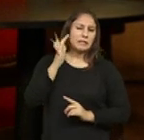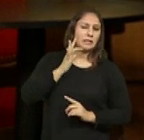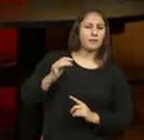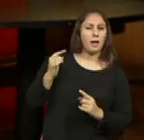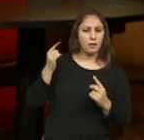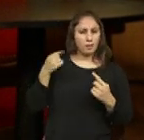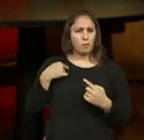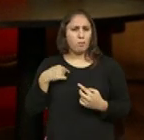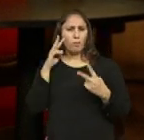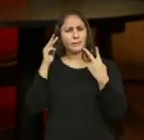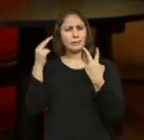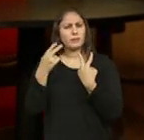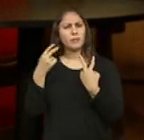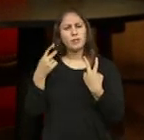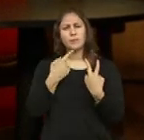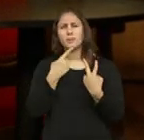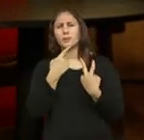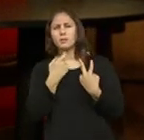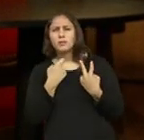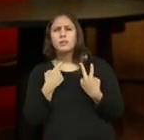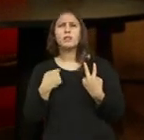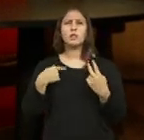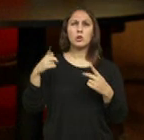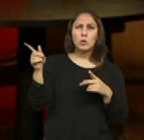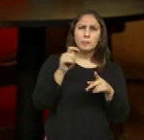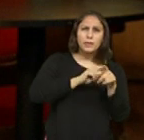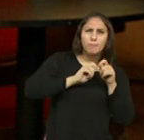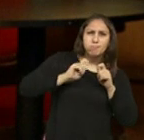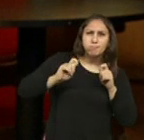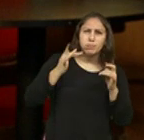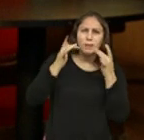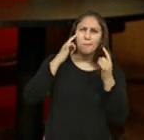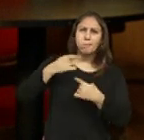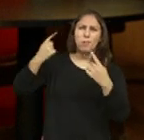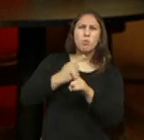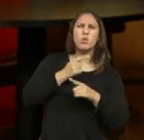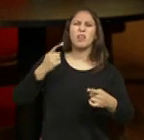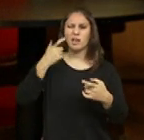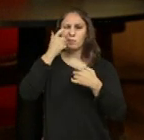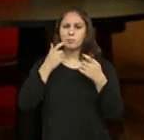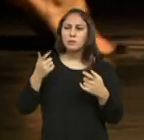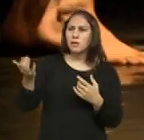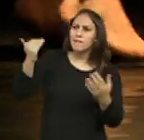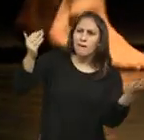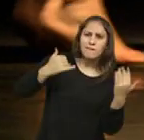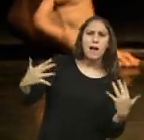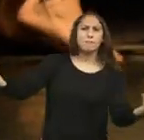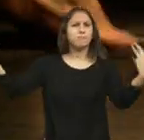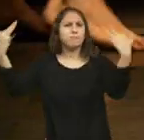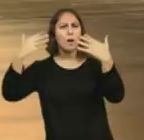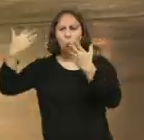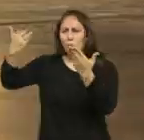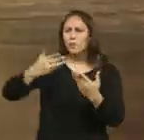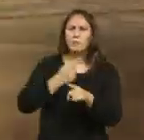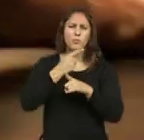por que vão estar durante um mês a actuar este espetáculo, por que convidar as pessoas a vir, como querem sair